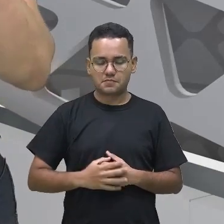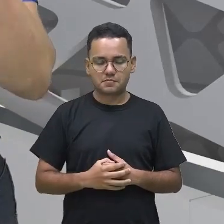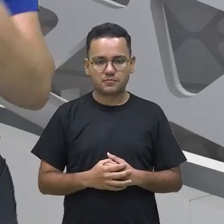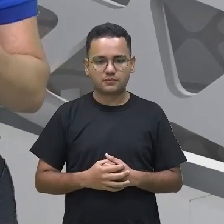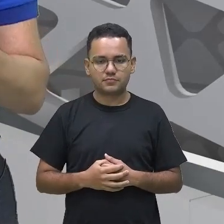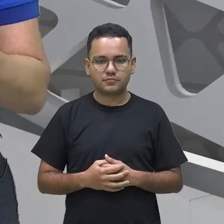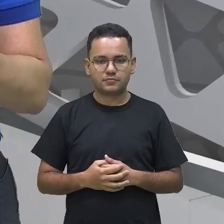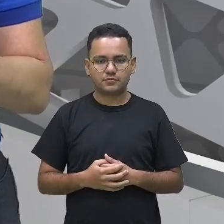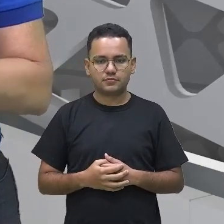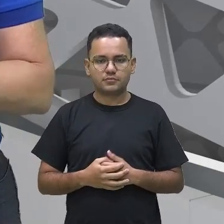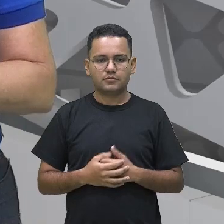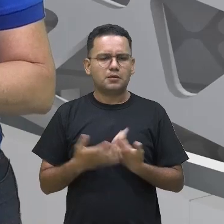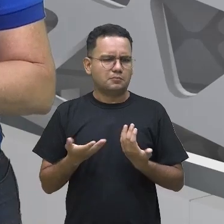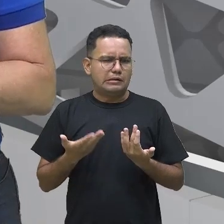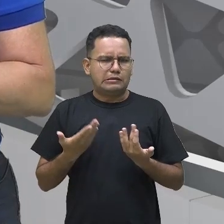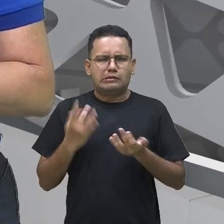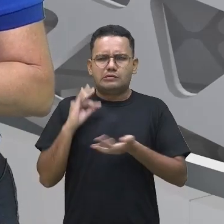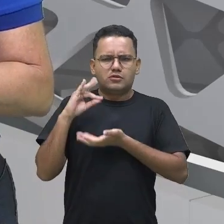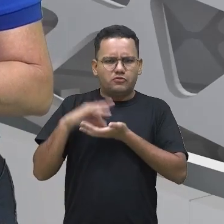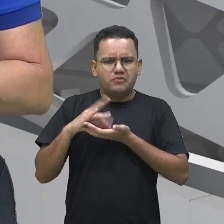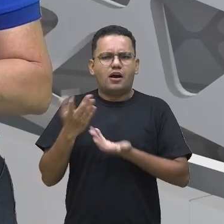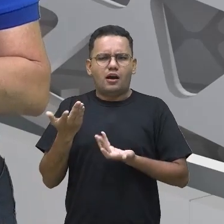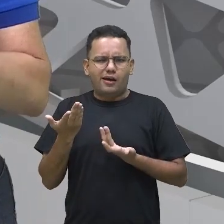você tem que compreender esse